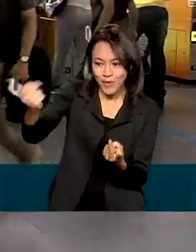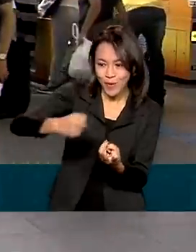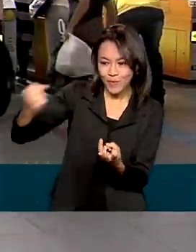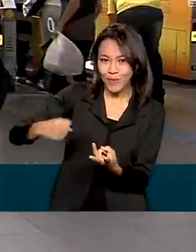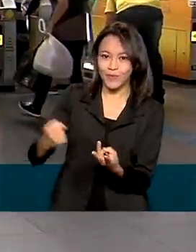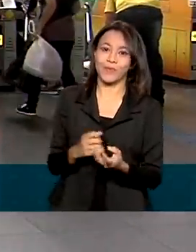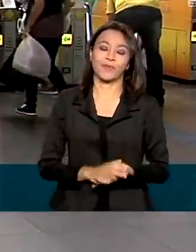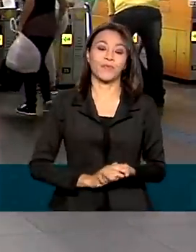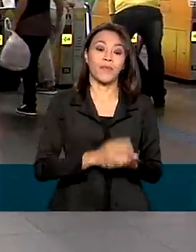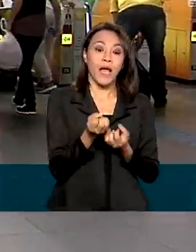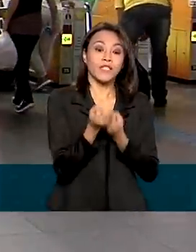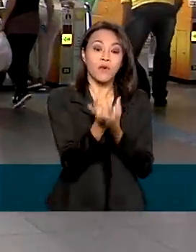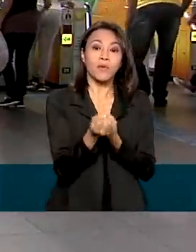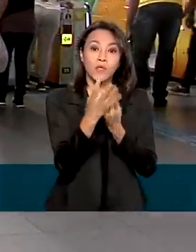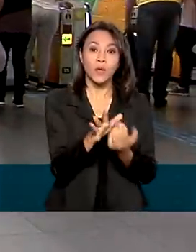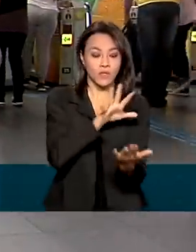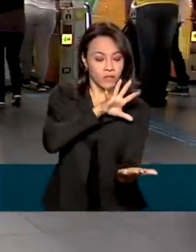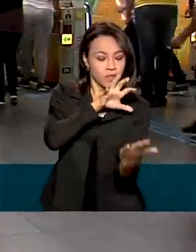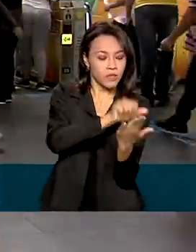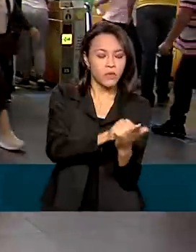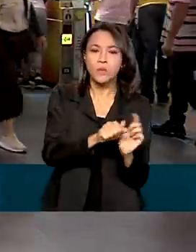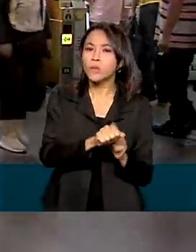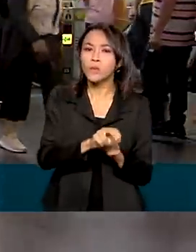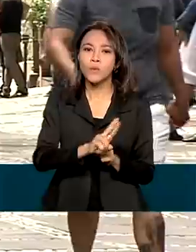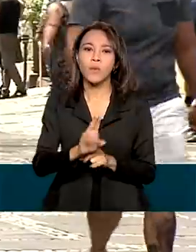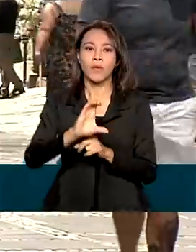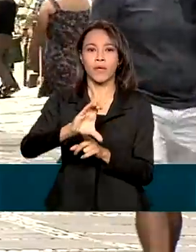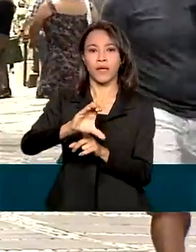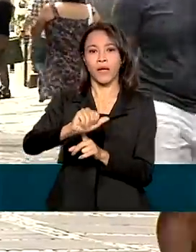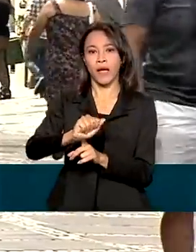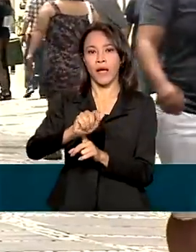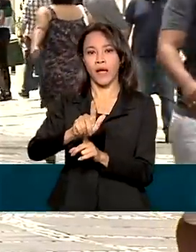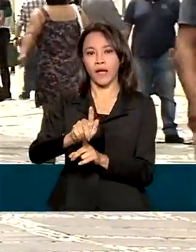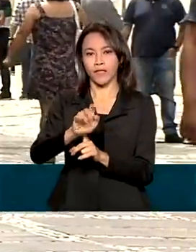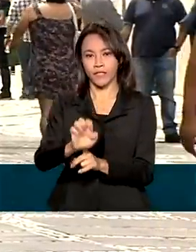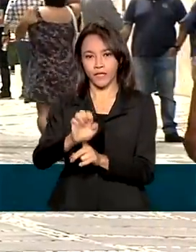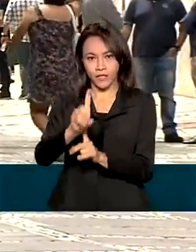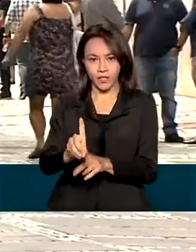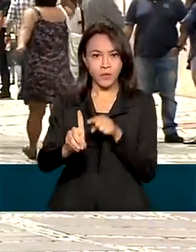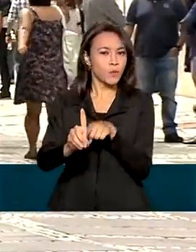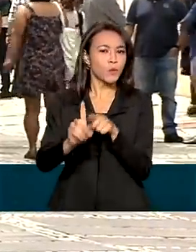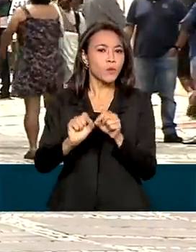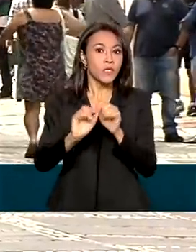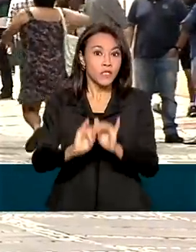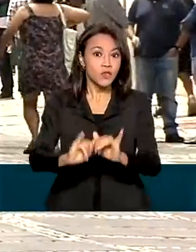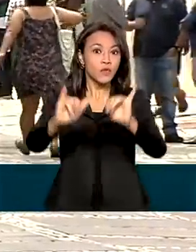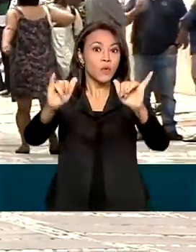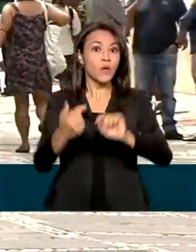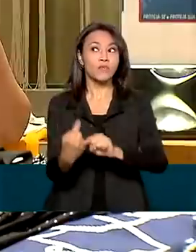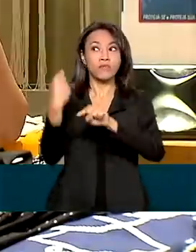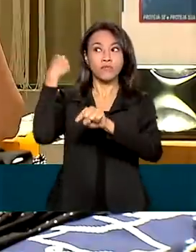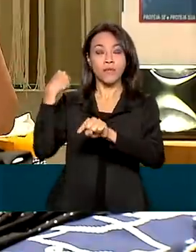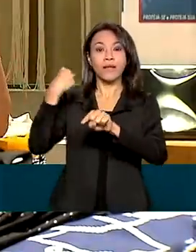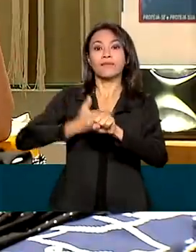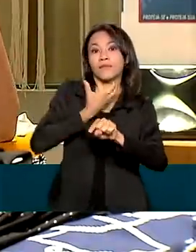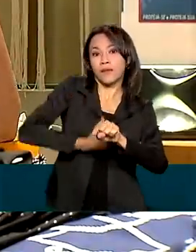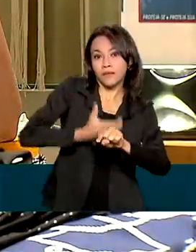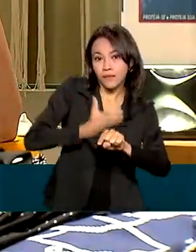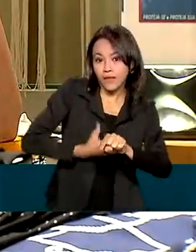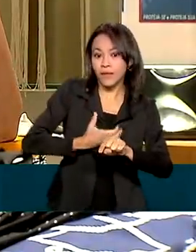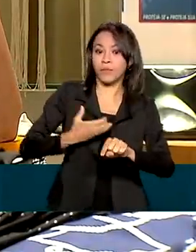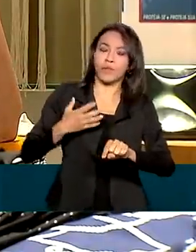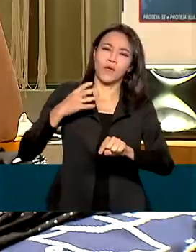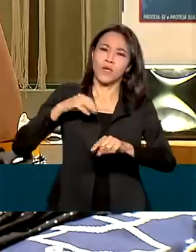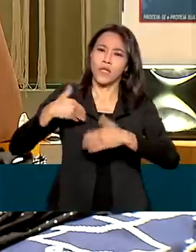com os dados do novo Cadastro Geral de Empregados e Desempregados, o Caged, em dezembro, o destaque na